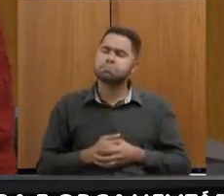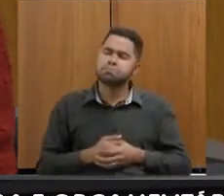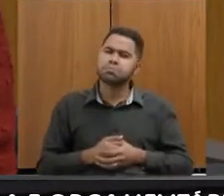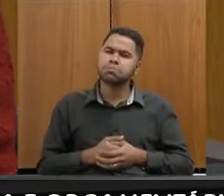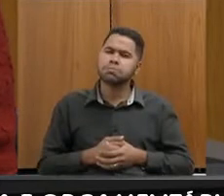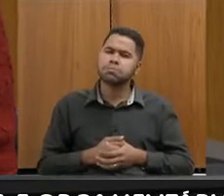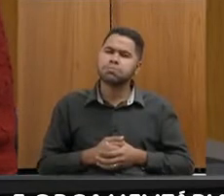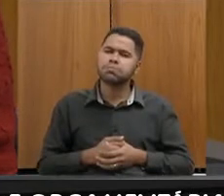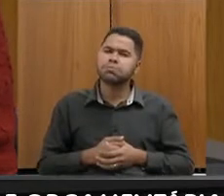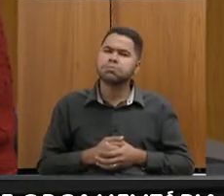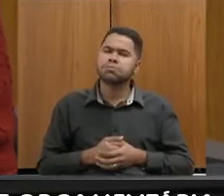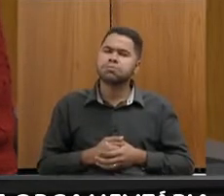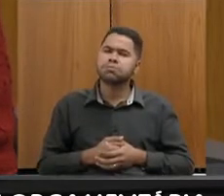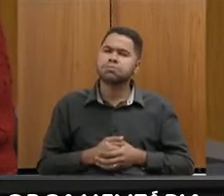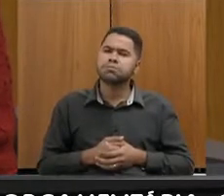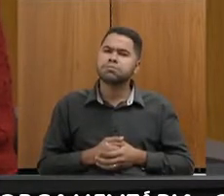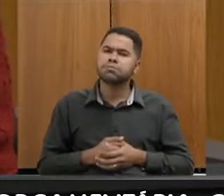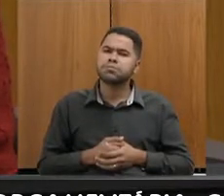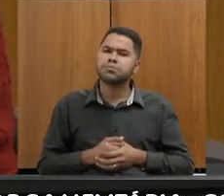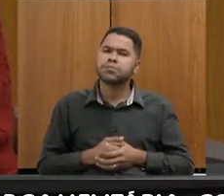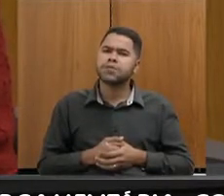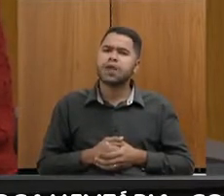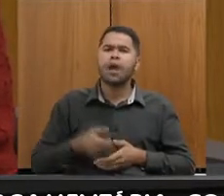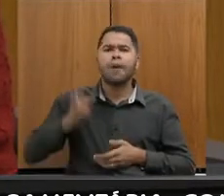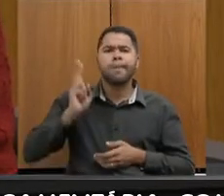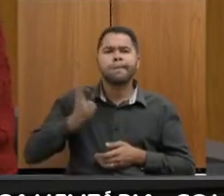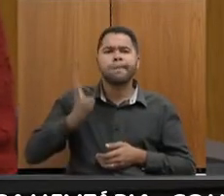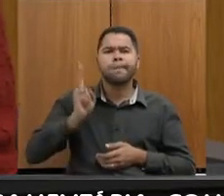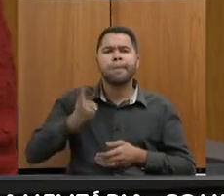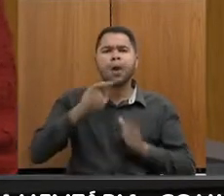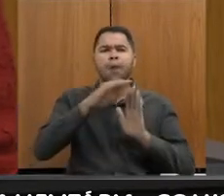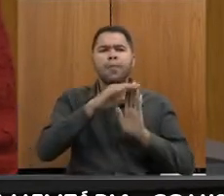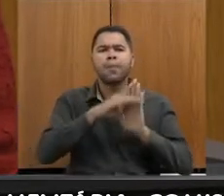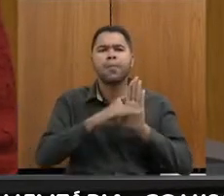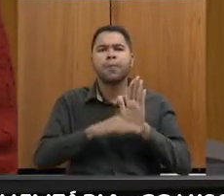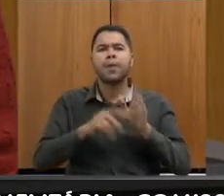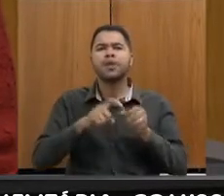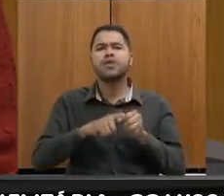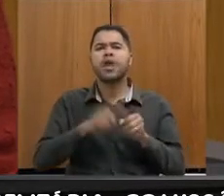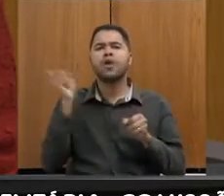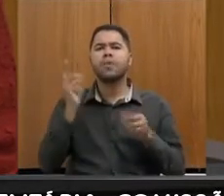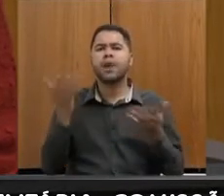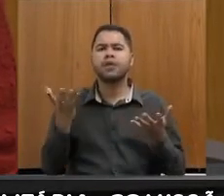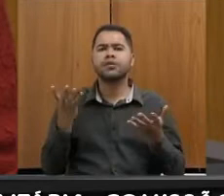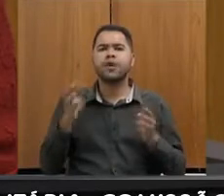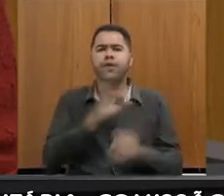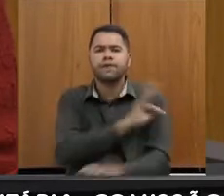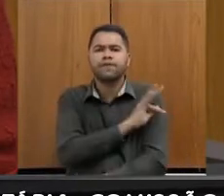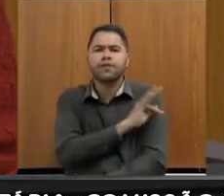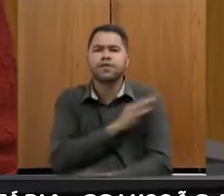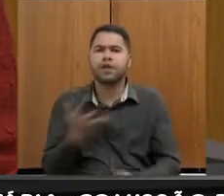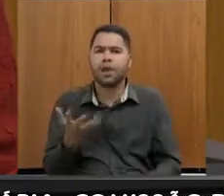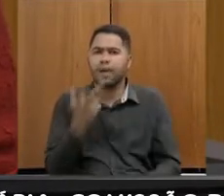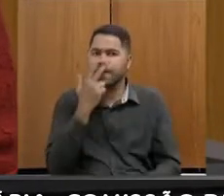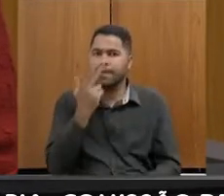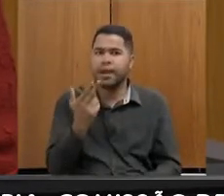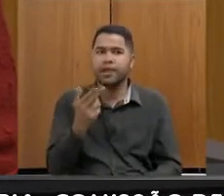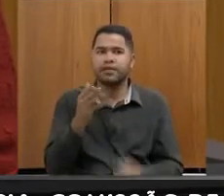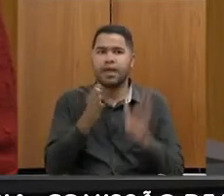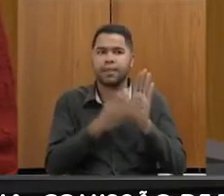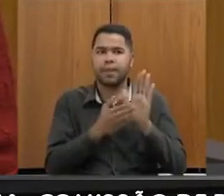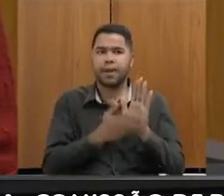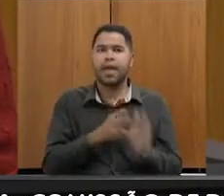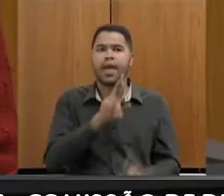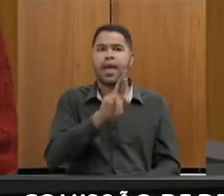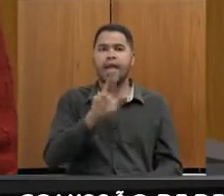Por que, então, insistir no regime de recuperação fiscal? Onde, inclusive, nesse momento, a pauta aqui da